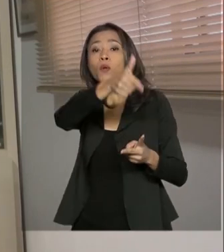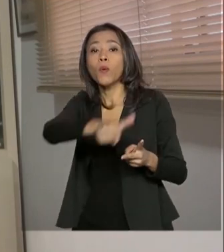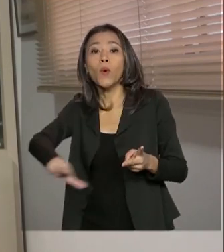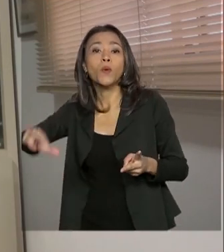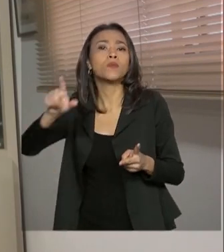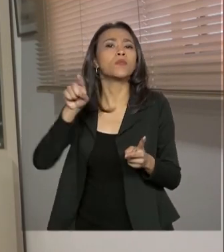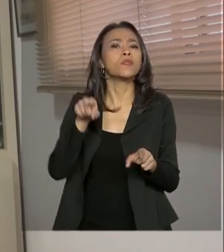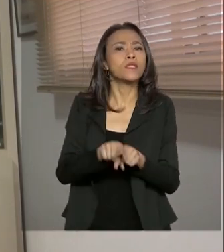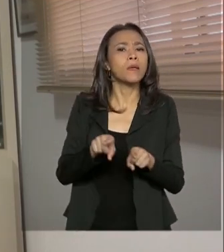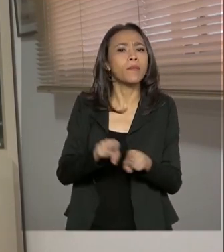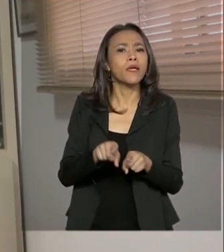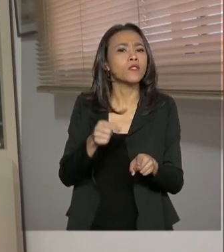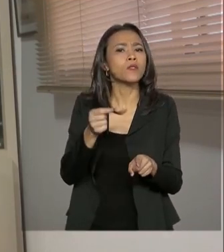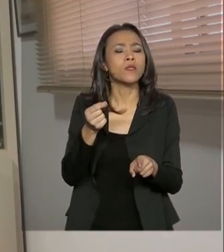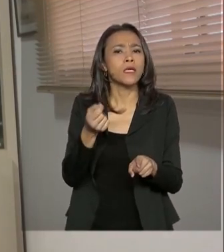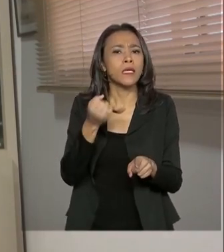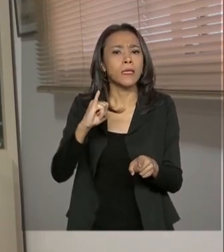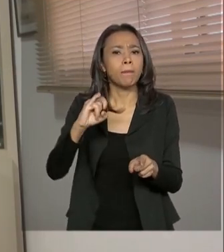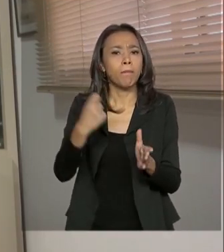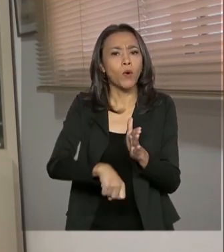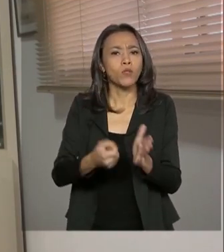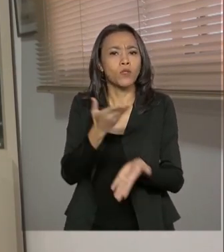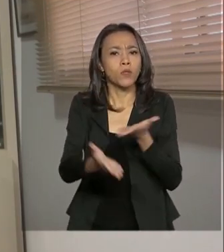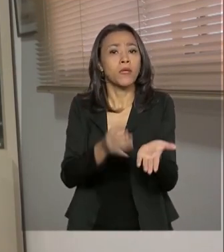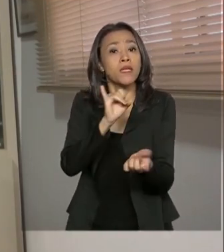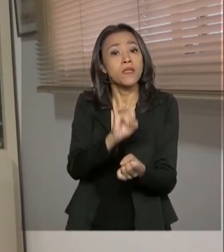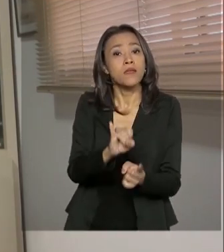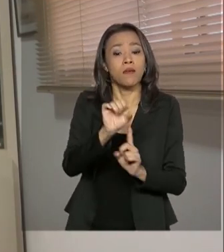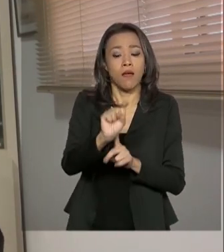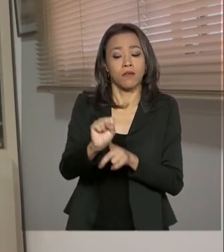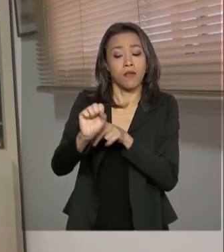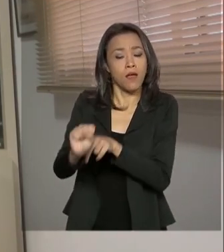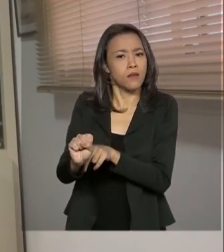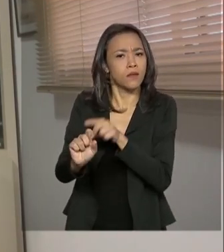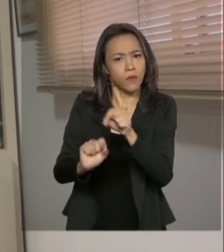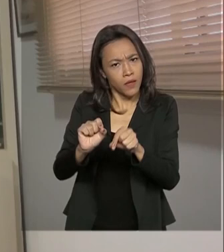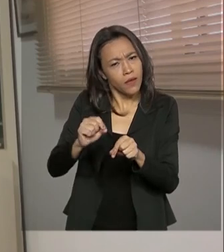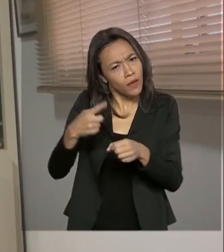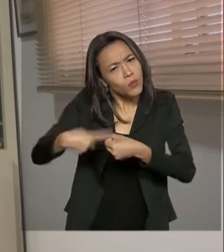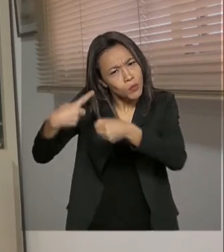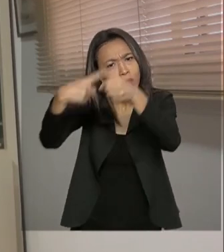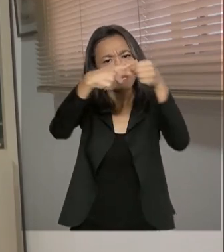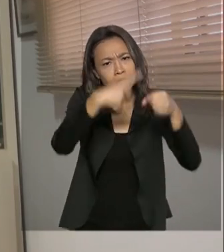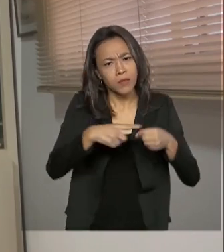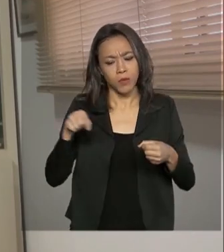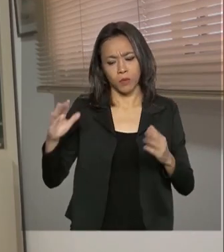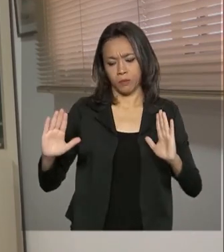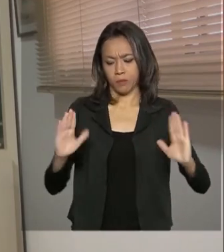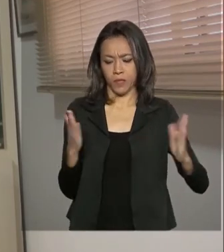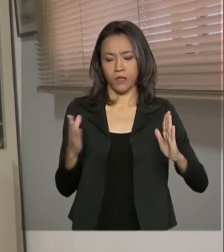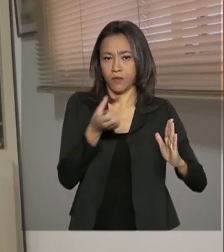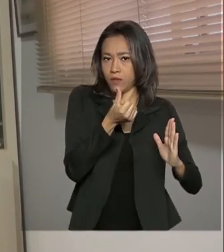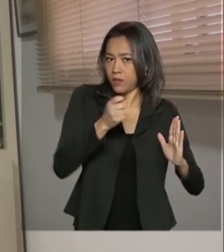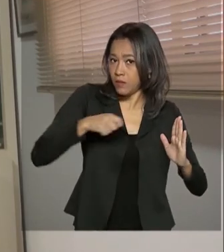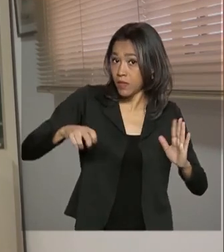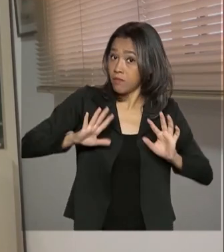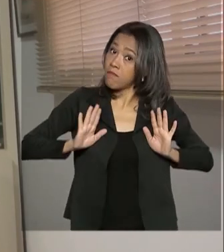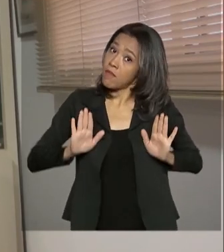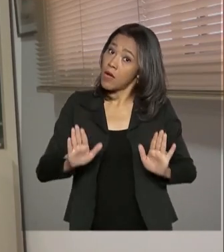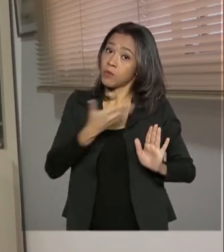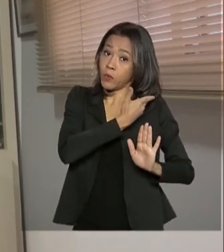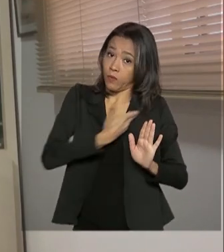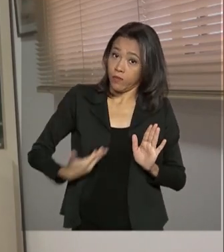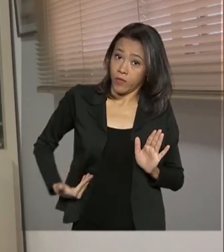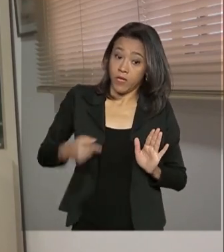Imposto sobre Serviços, o ISS, que é municipal, durante seis meses. Mas, para o governo,